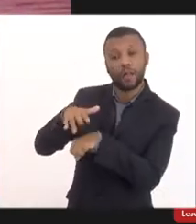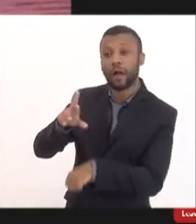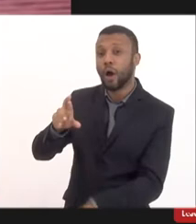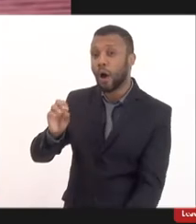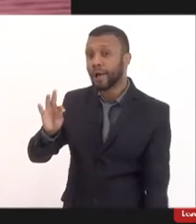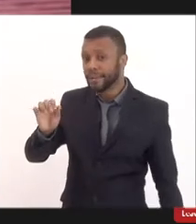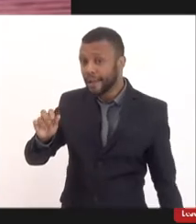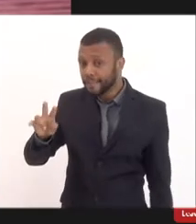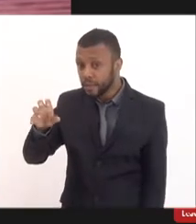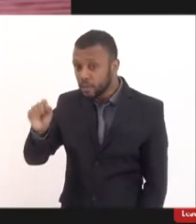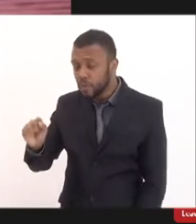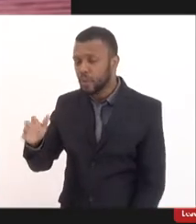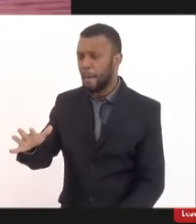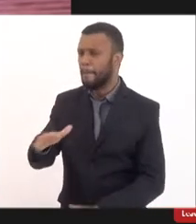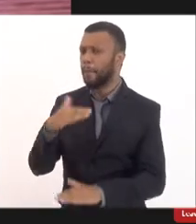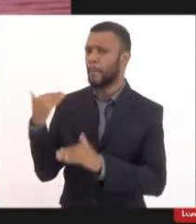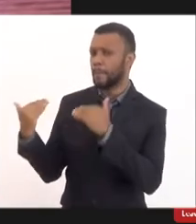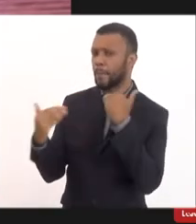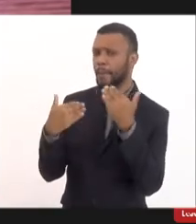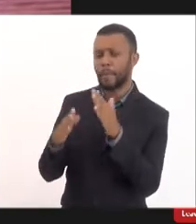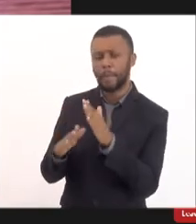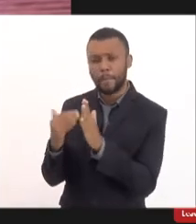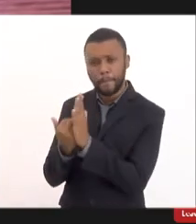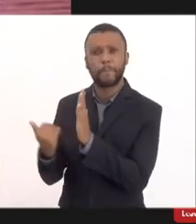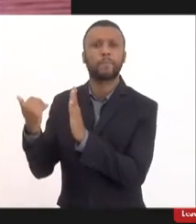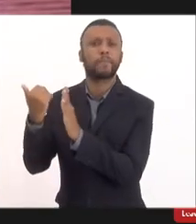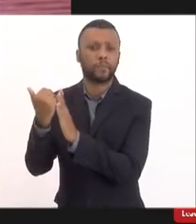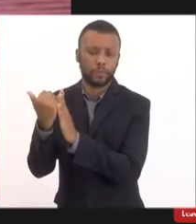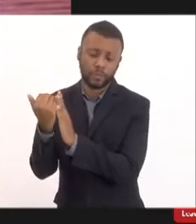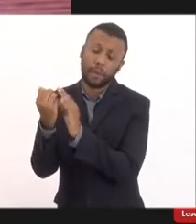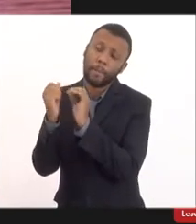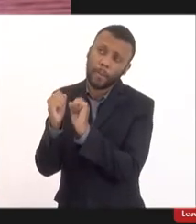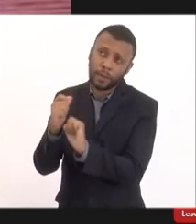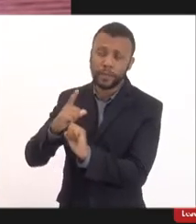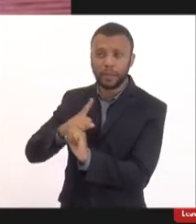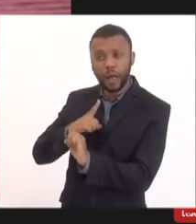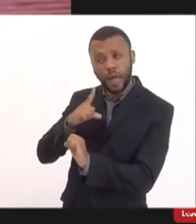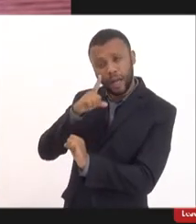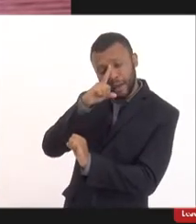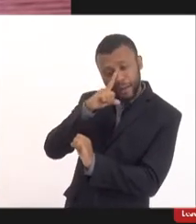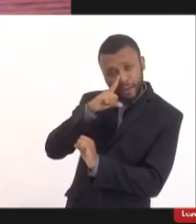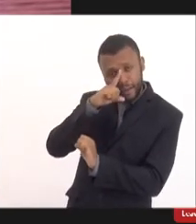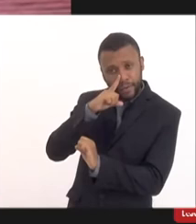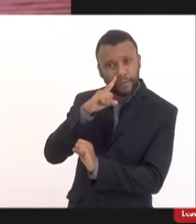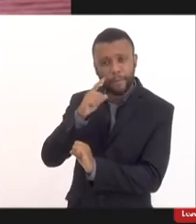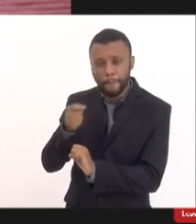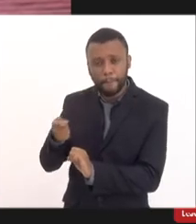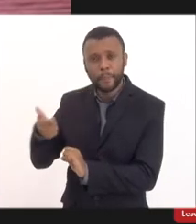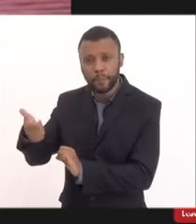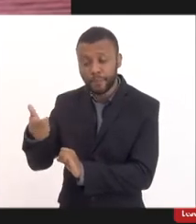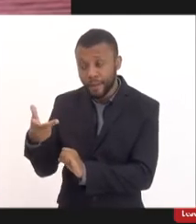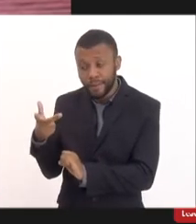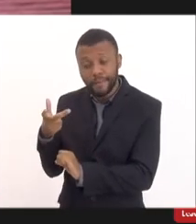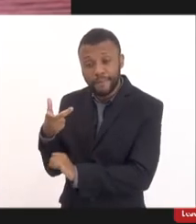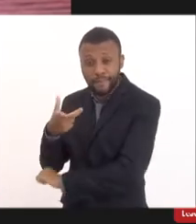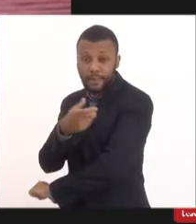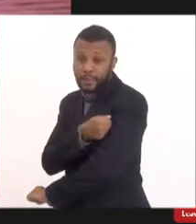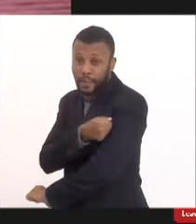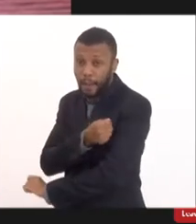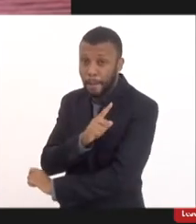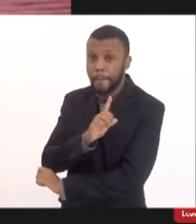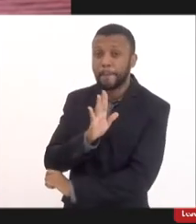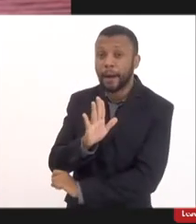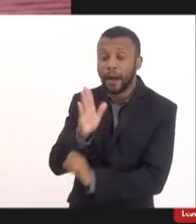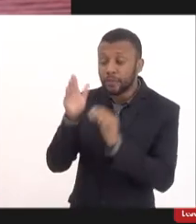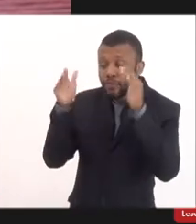causava muitas mortes e aí valeria a pena de repente no risco benefício a vacina era a mesma mas o benefício naquele